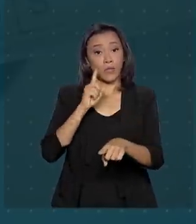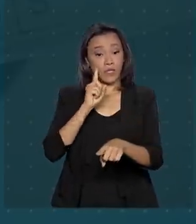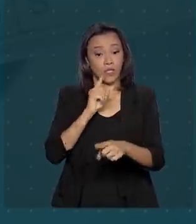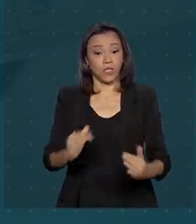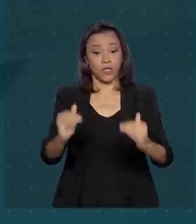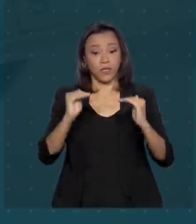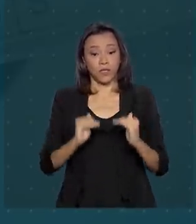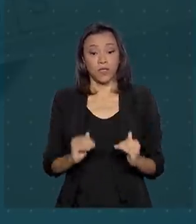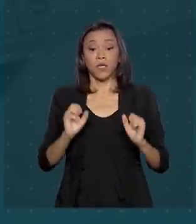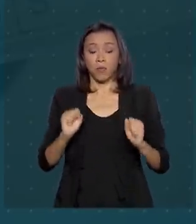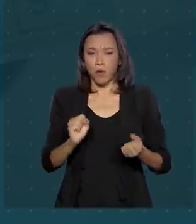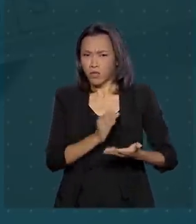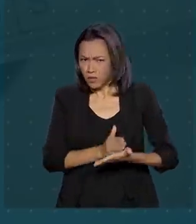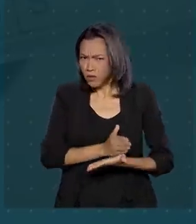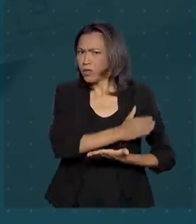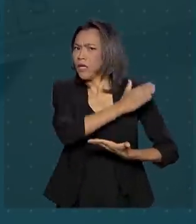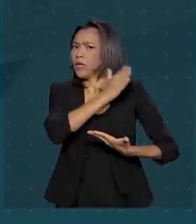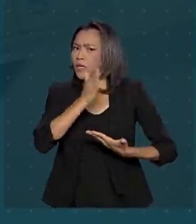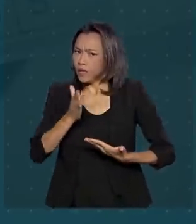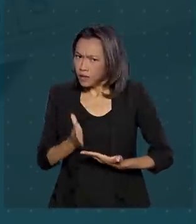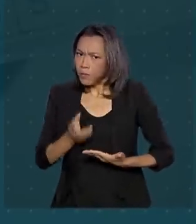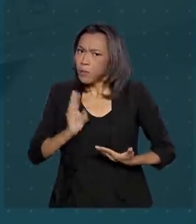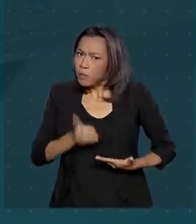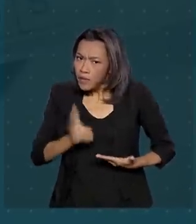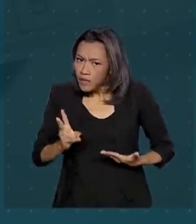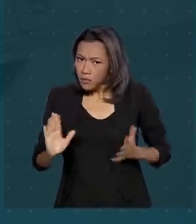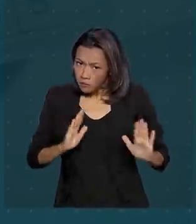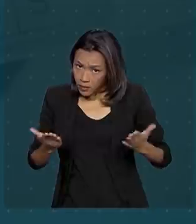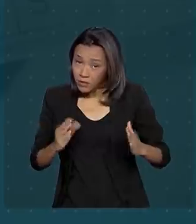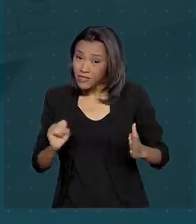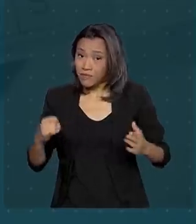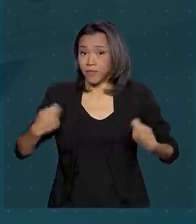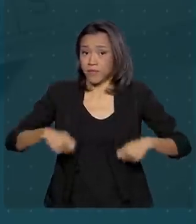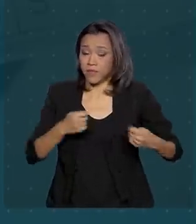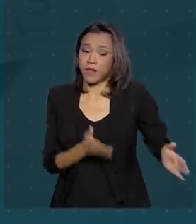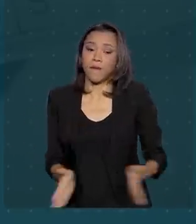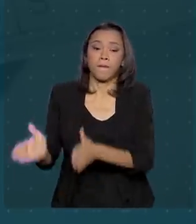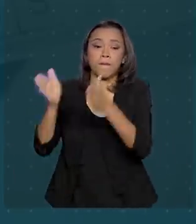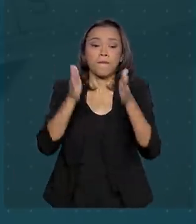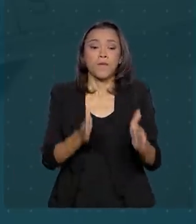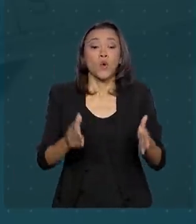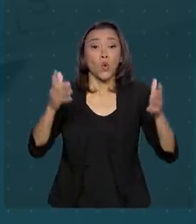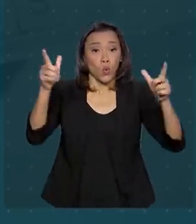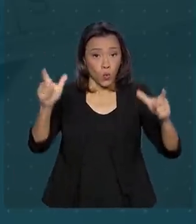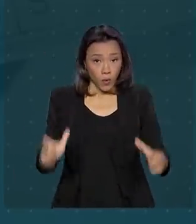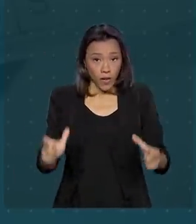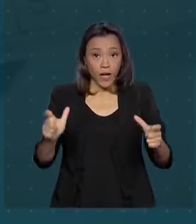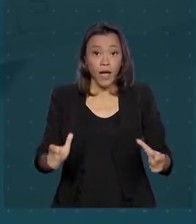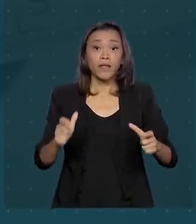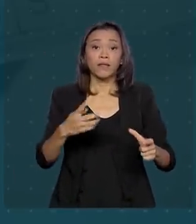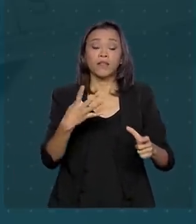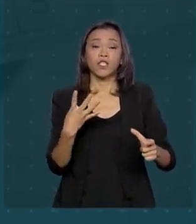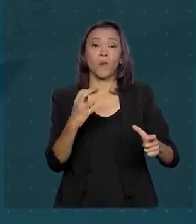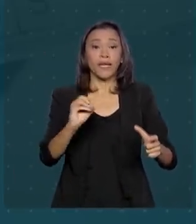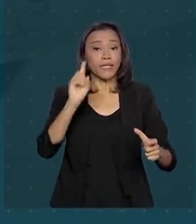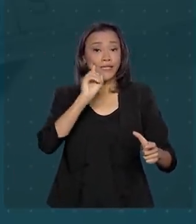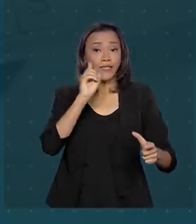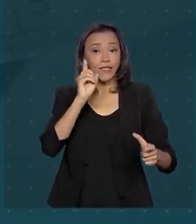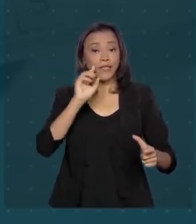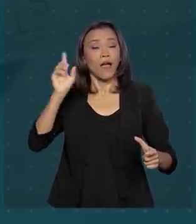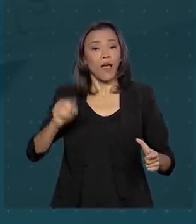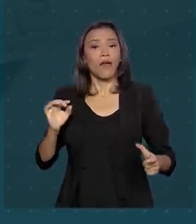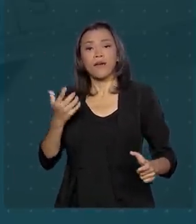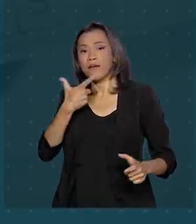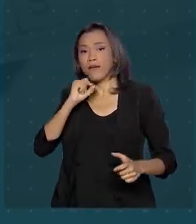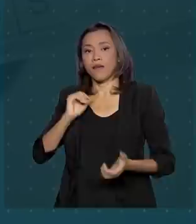pode ser estendido por igual período se houver necessidade. Já o local da quarentena deve ser determinado pelas